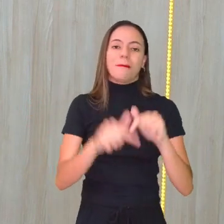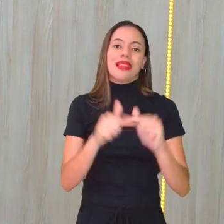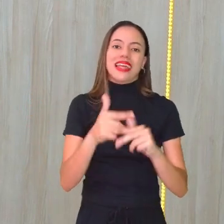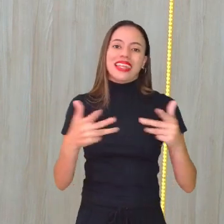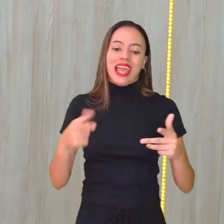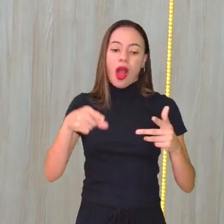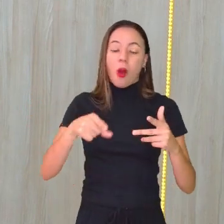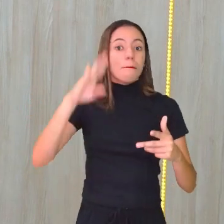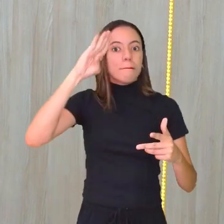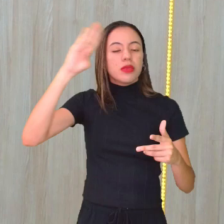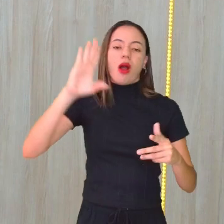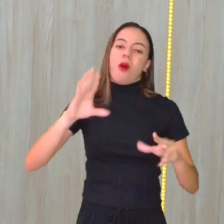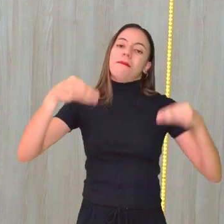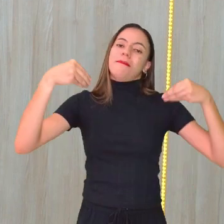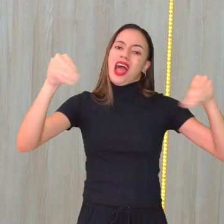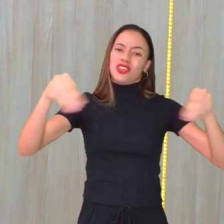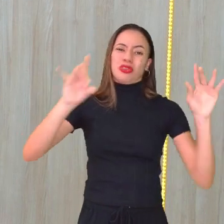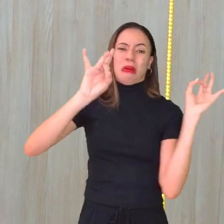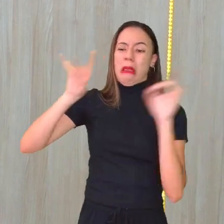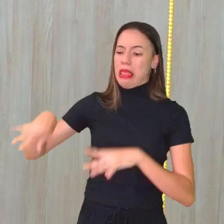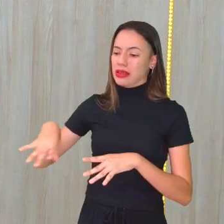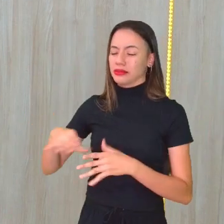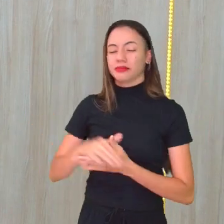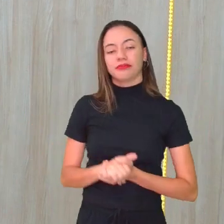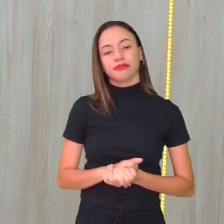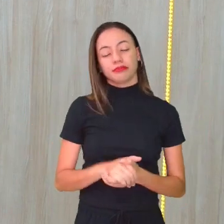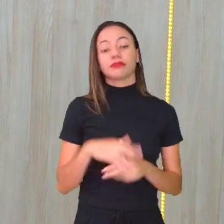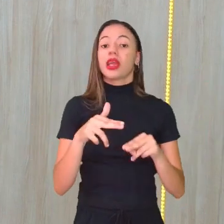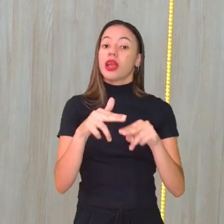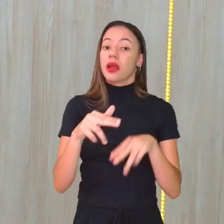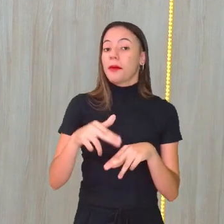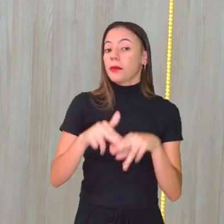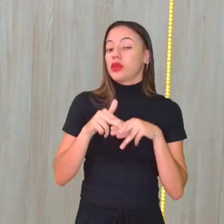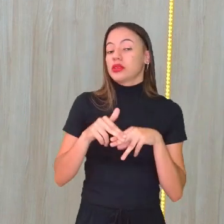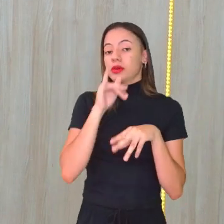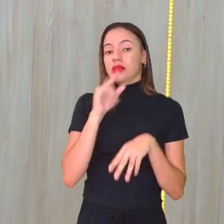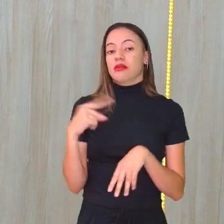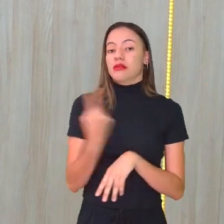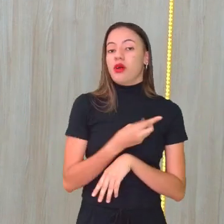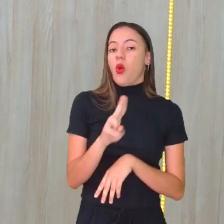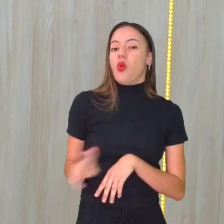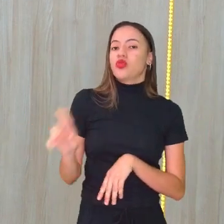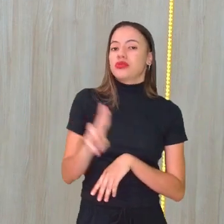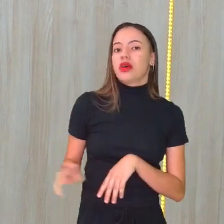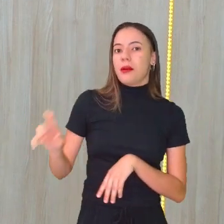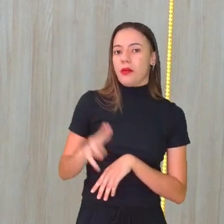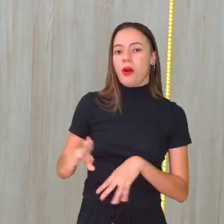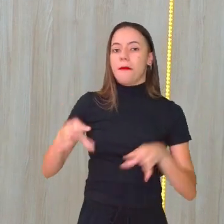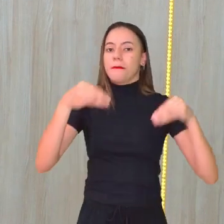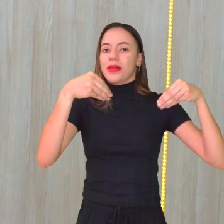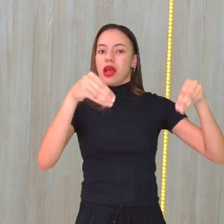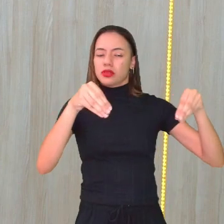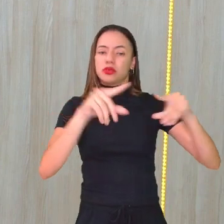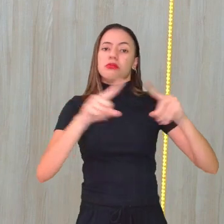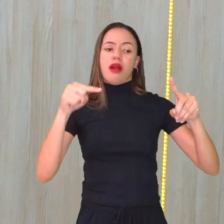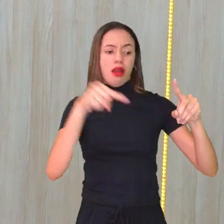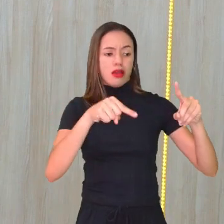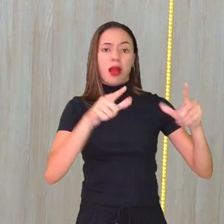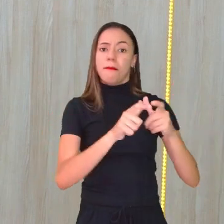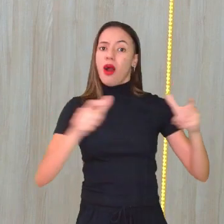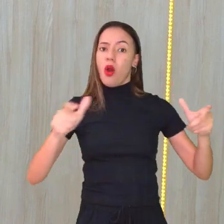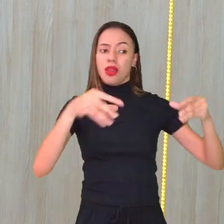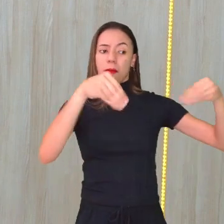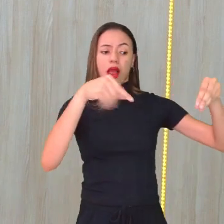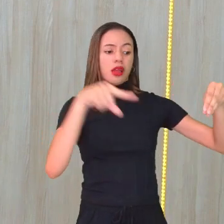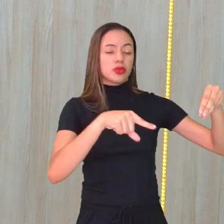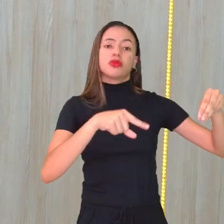plásticos. Então, é por isso que, se a gente utiliza o plástico, e nós sabemos que a maioria dos plásticos são recicláveis, a gente possa